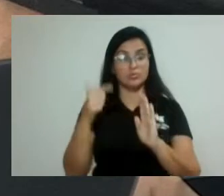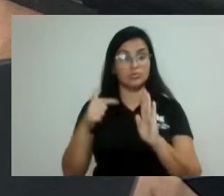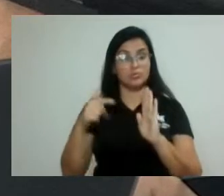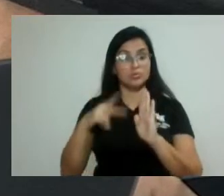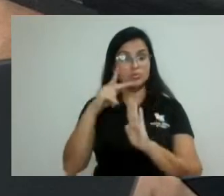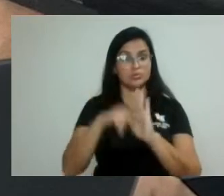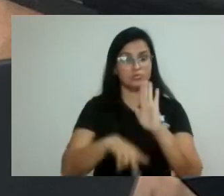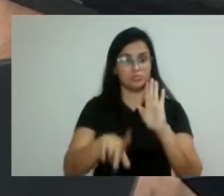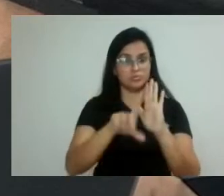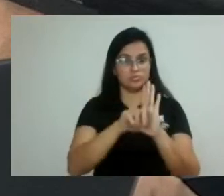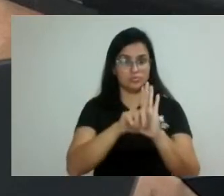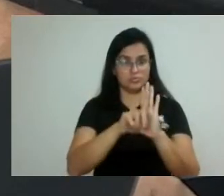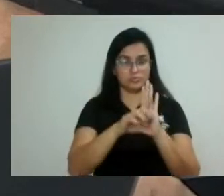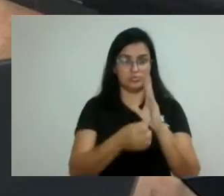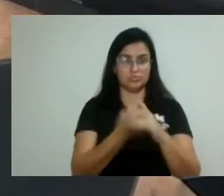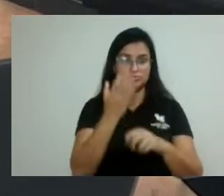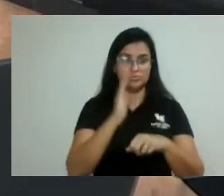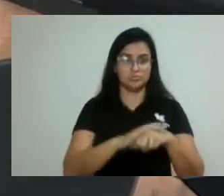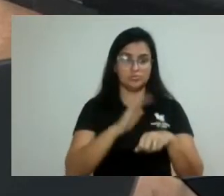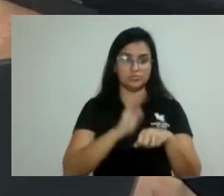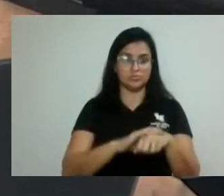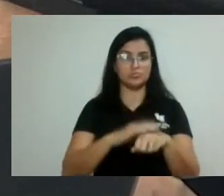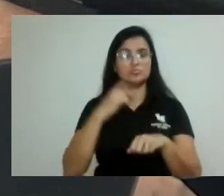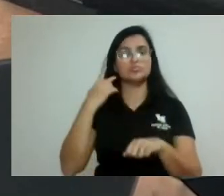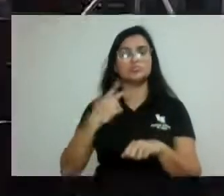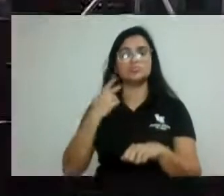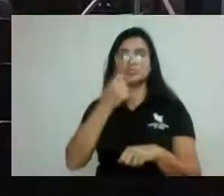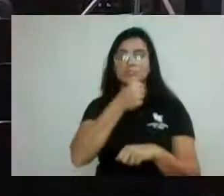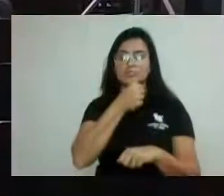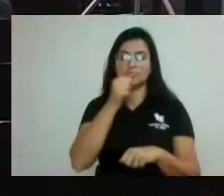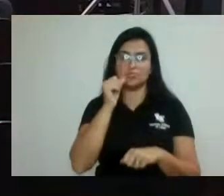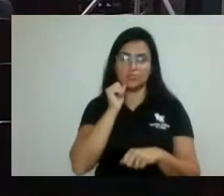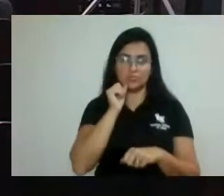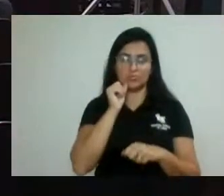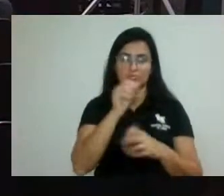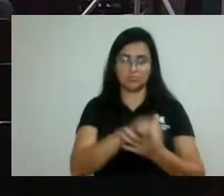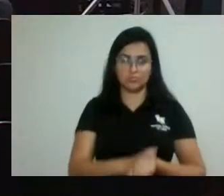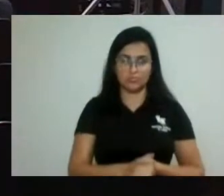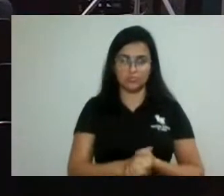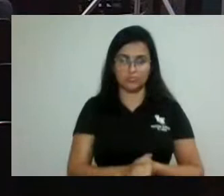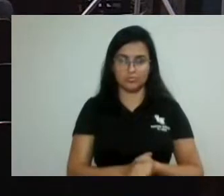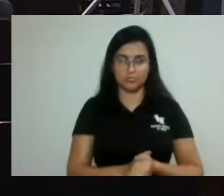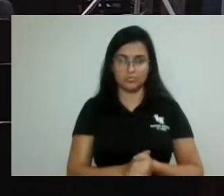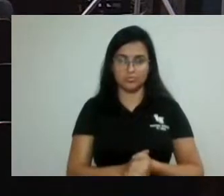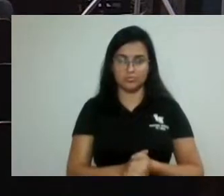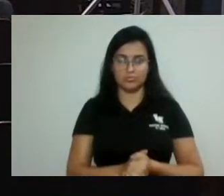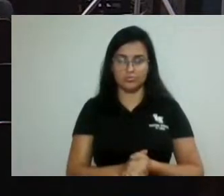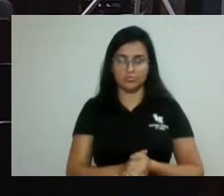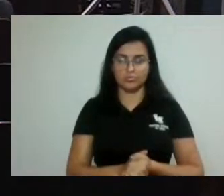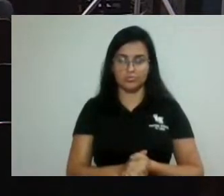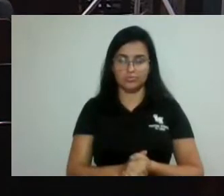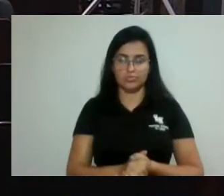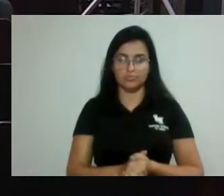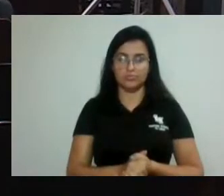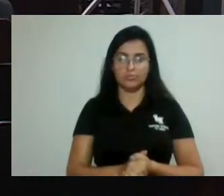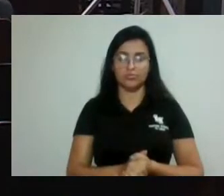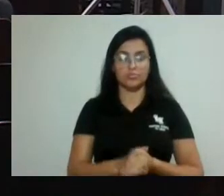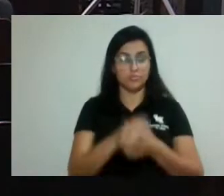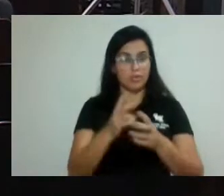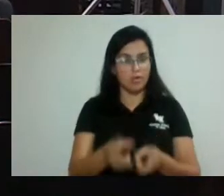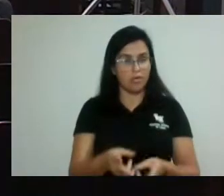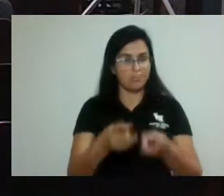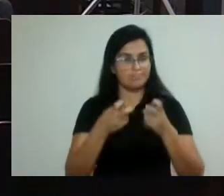Sargento Melo Casal, reconhece o risco da